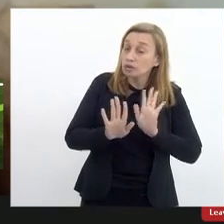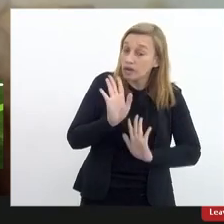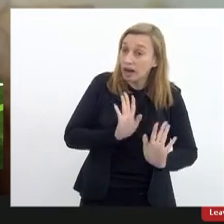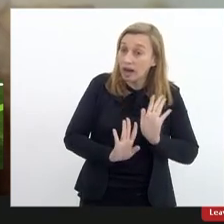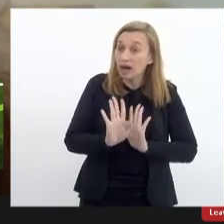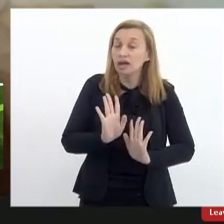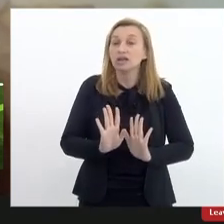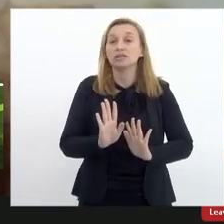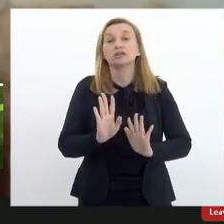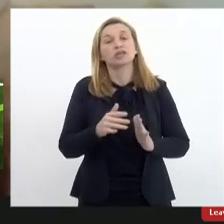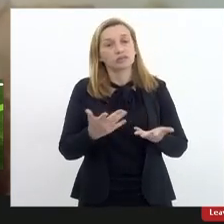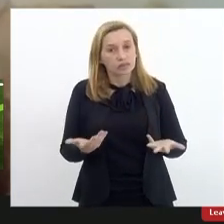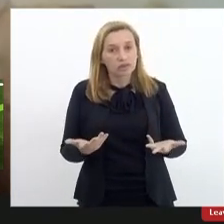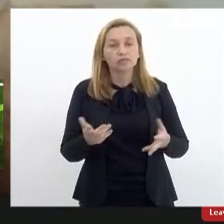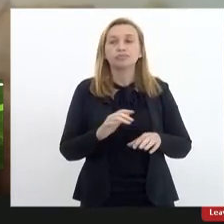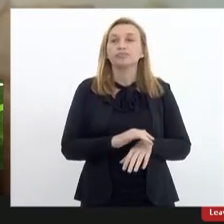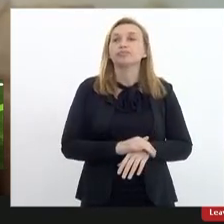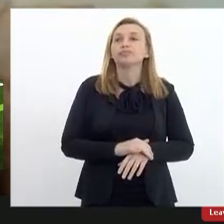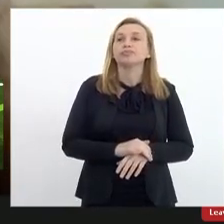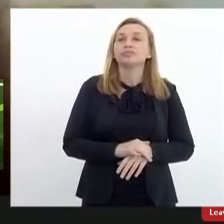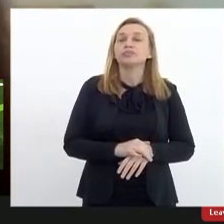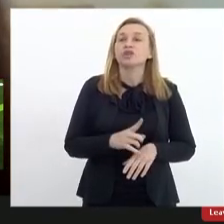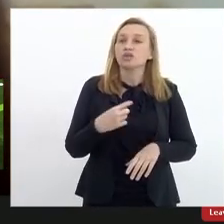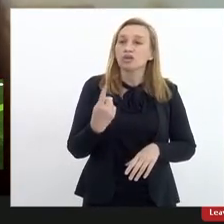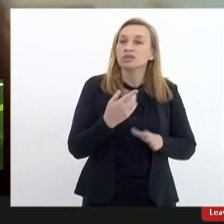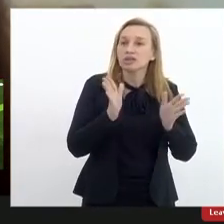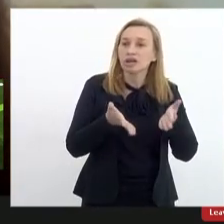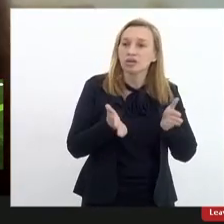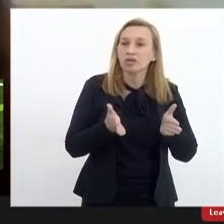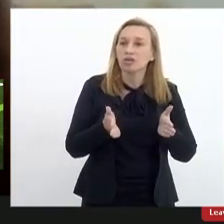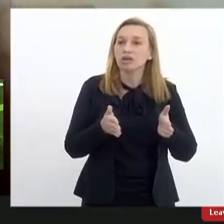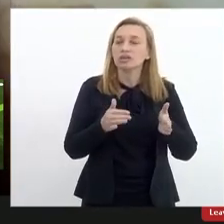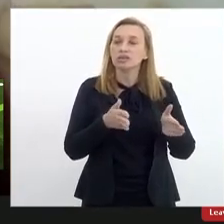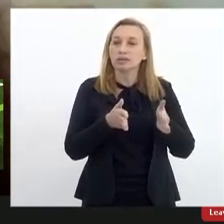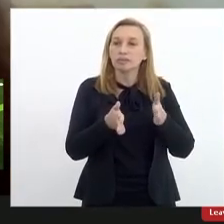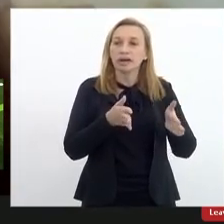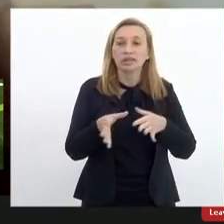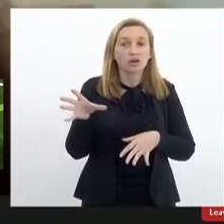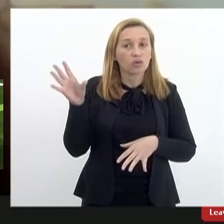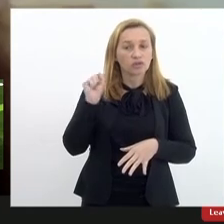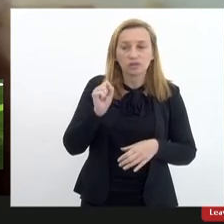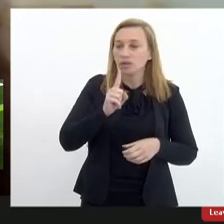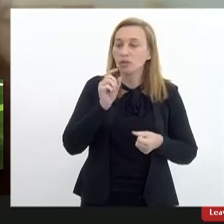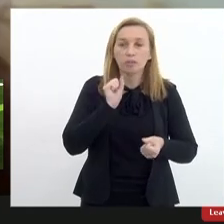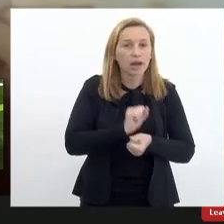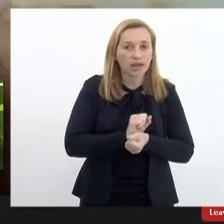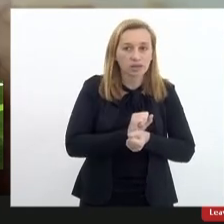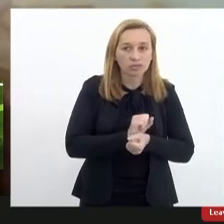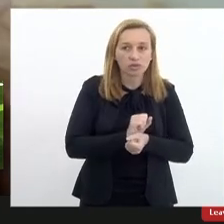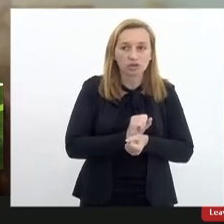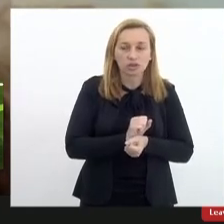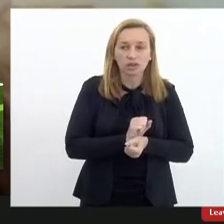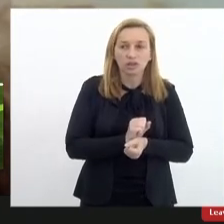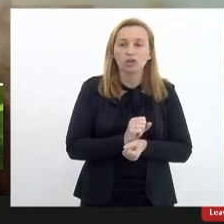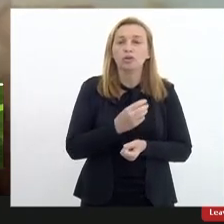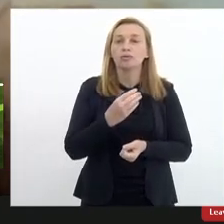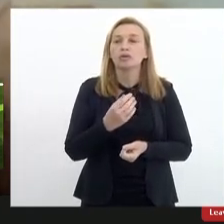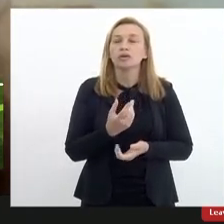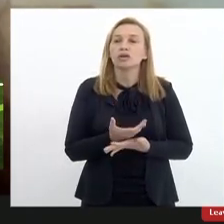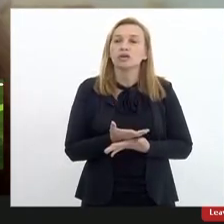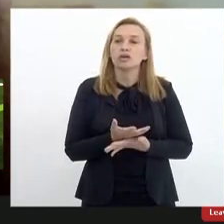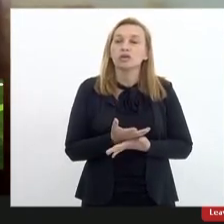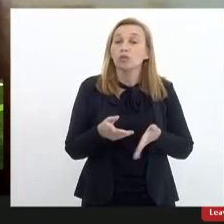os cuidados na implementação estamos agora na fase da escuta e não paramos até o momento em que pese